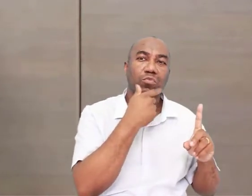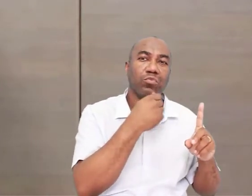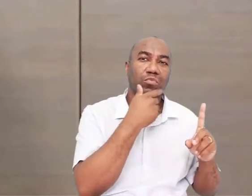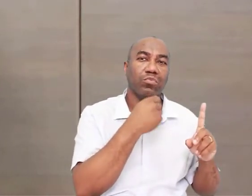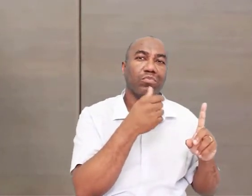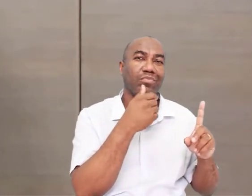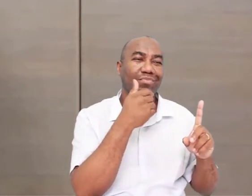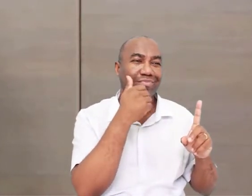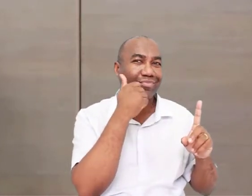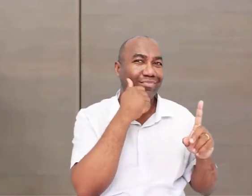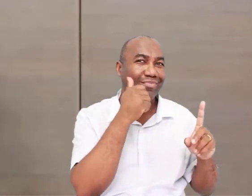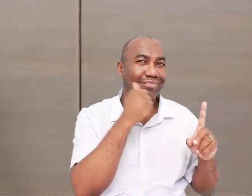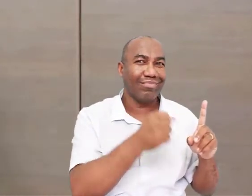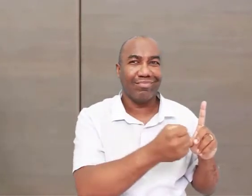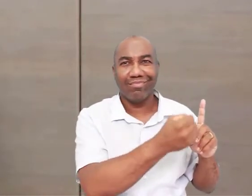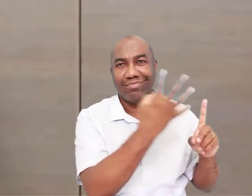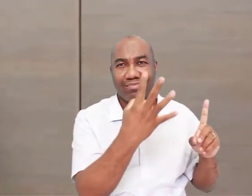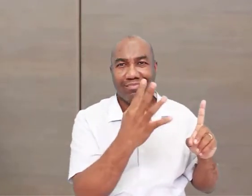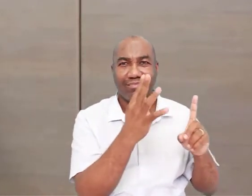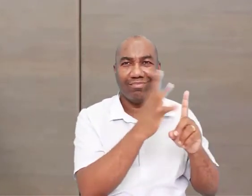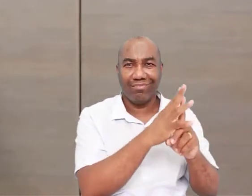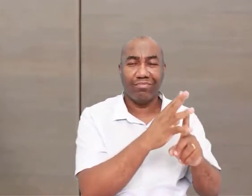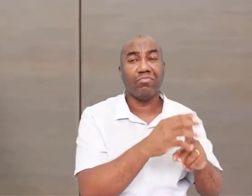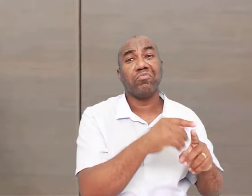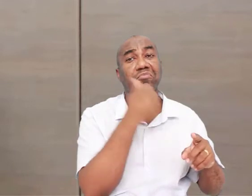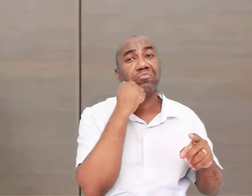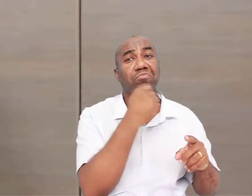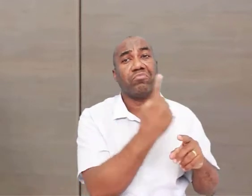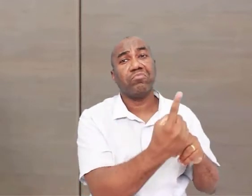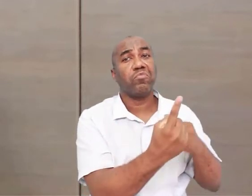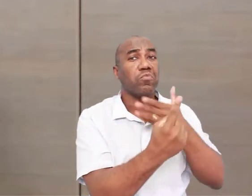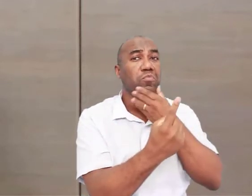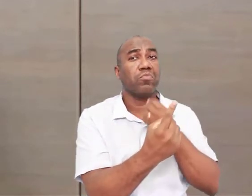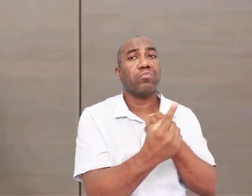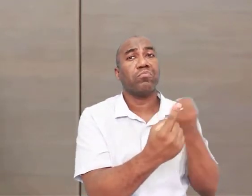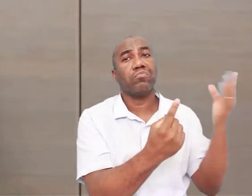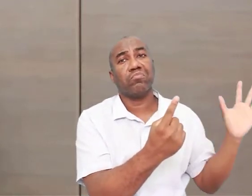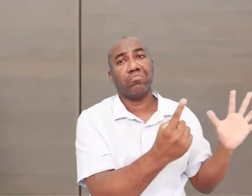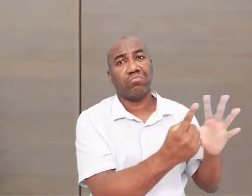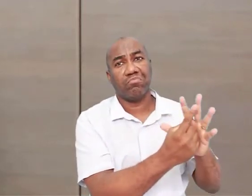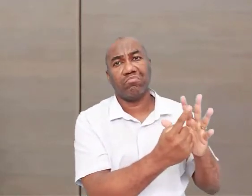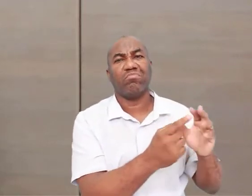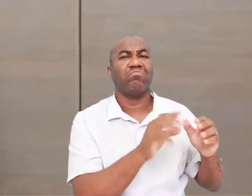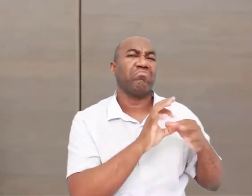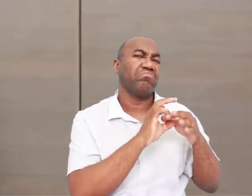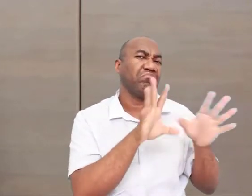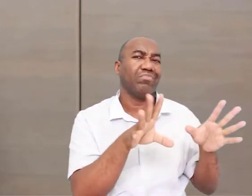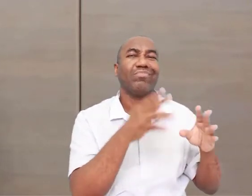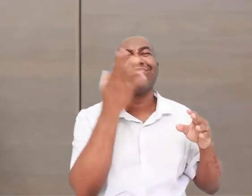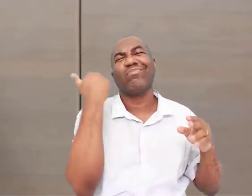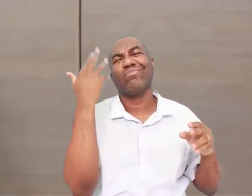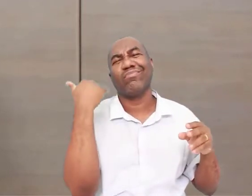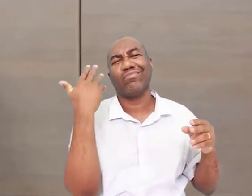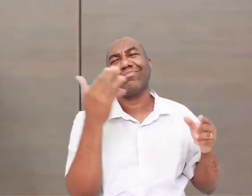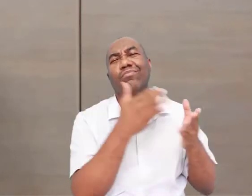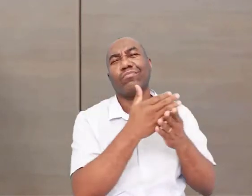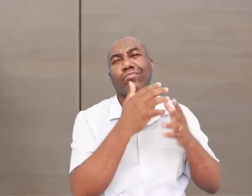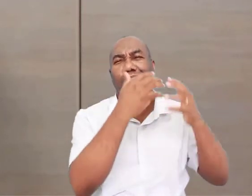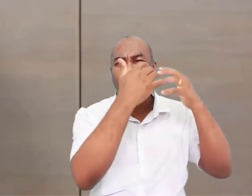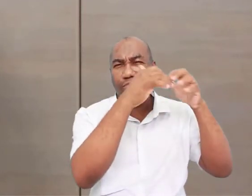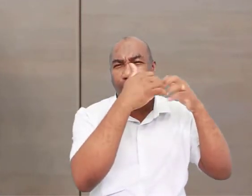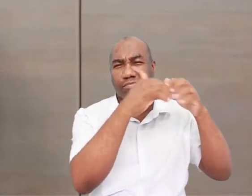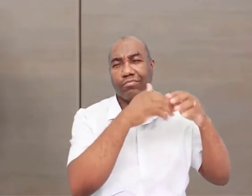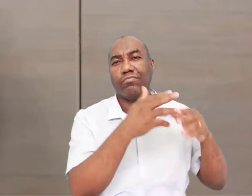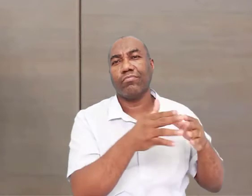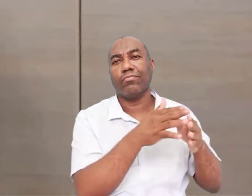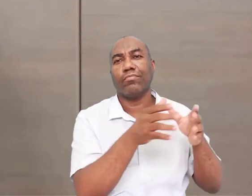mais animais do que homens. Então, eles estavam iniciando o processo de evolução cultural deles, de transformação. Então,